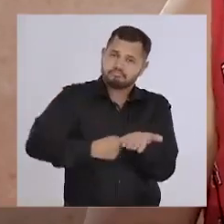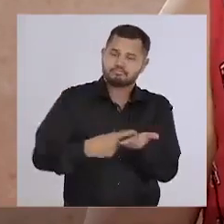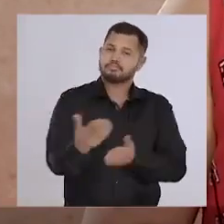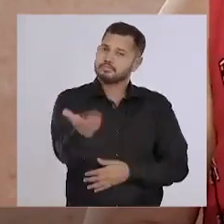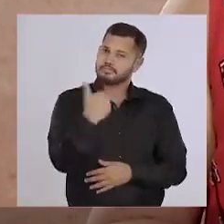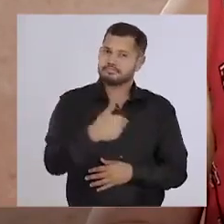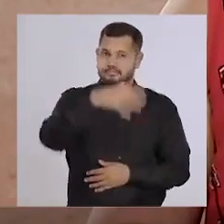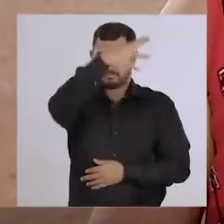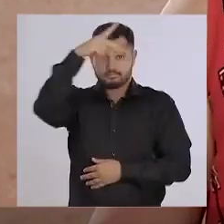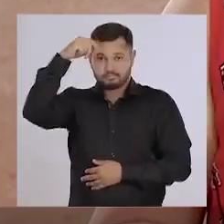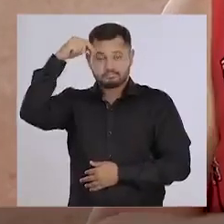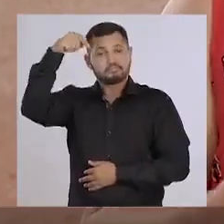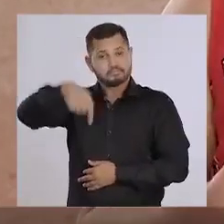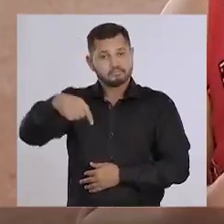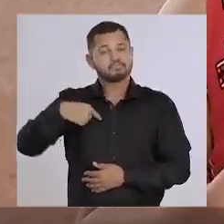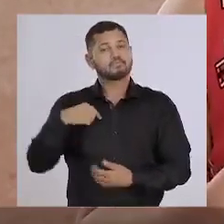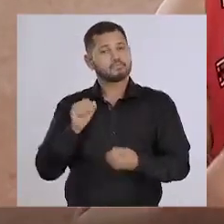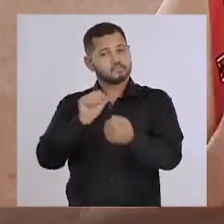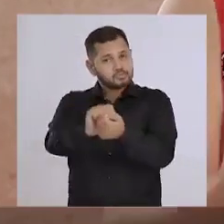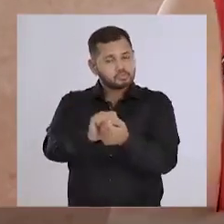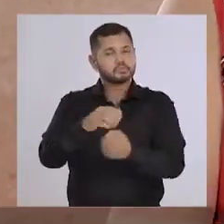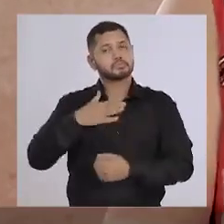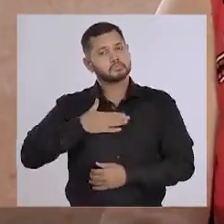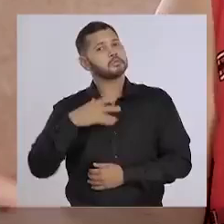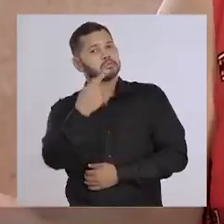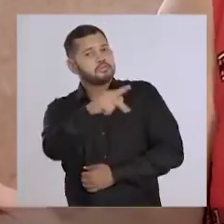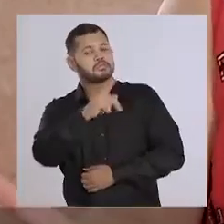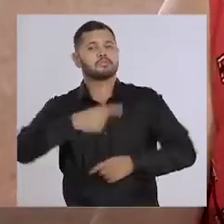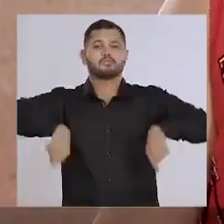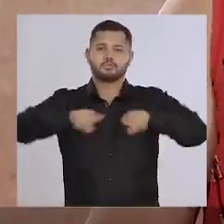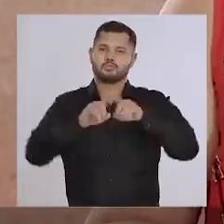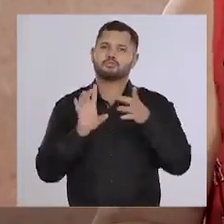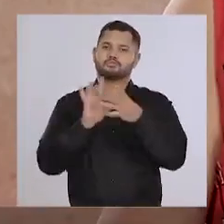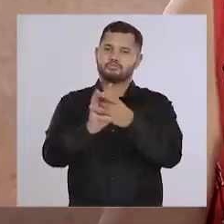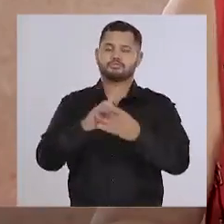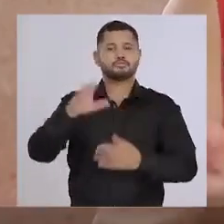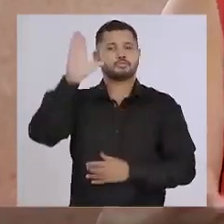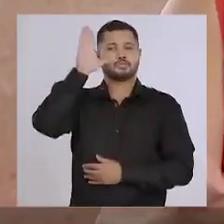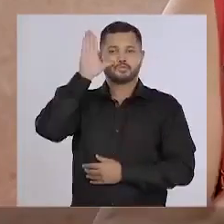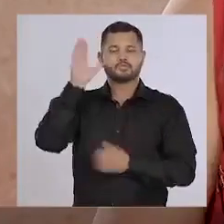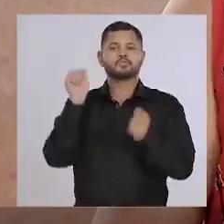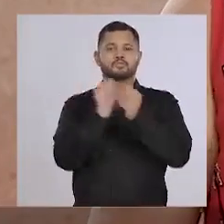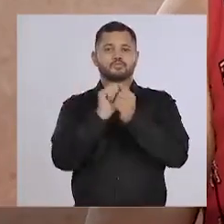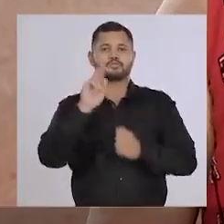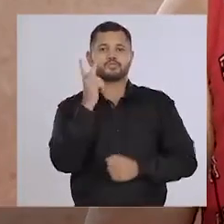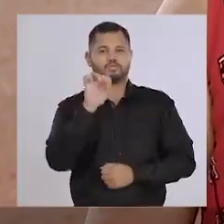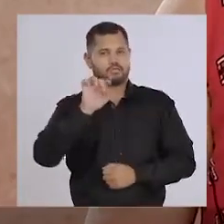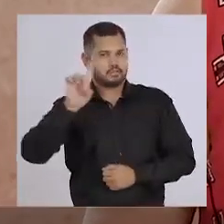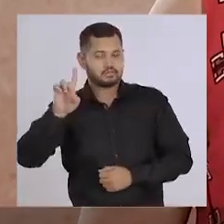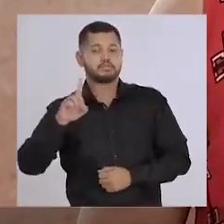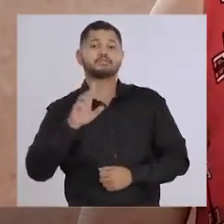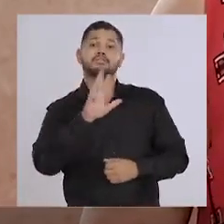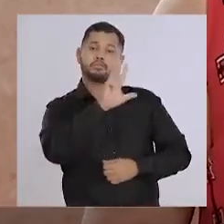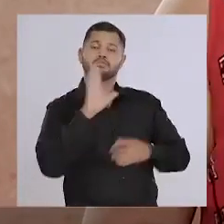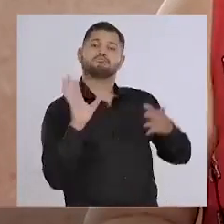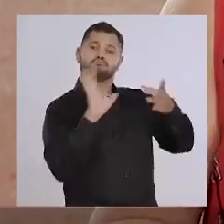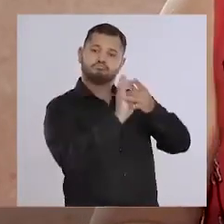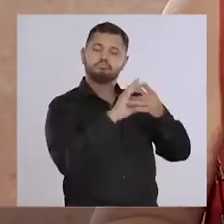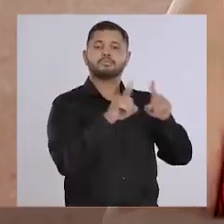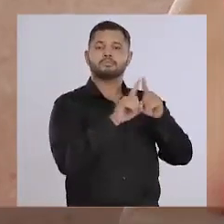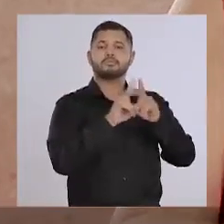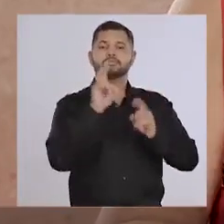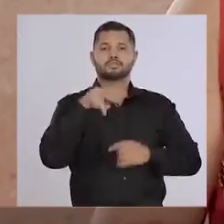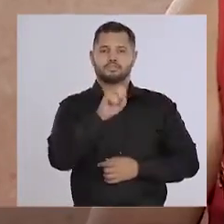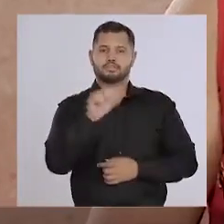Vem comigo. O Amazonas é meu, é teu, é nosso. Lúcia é Haddad. Haddad é Lula.